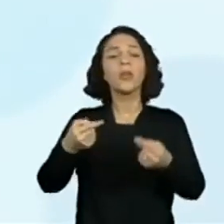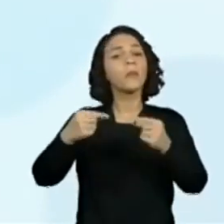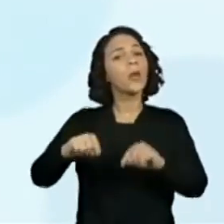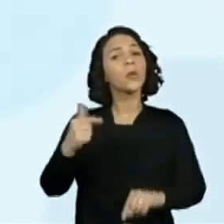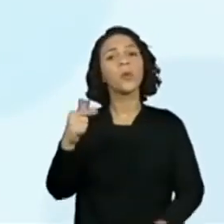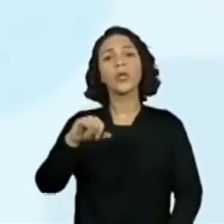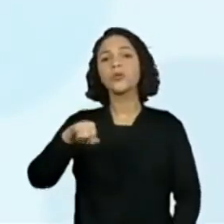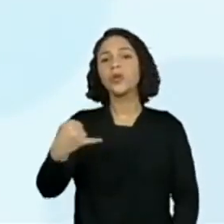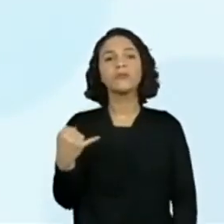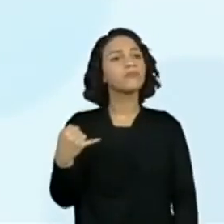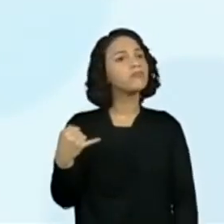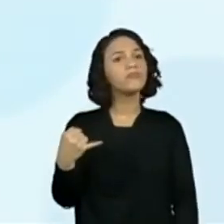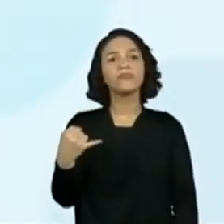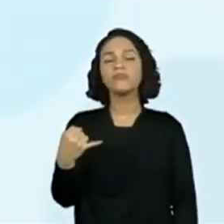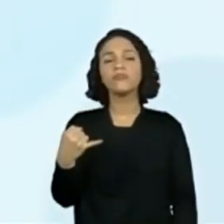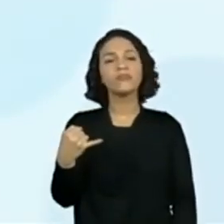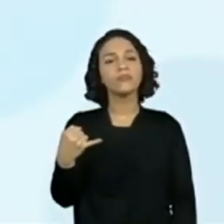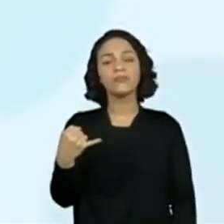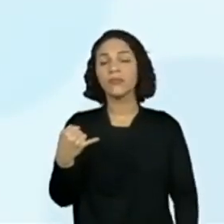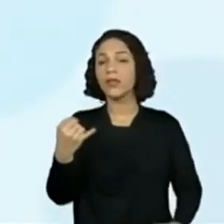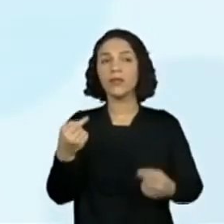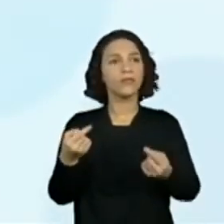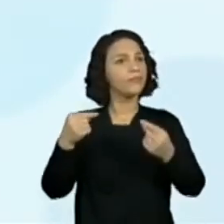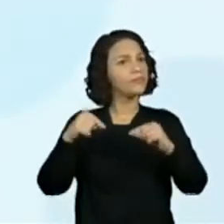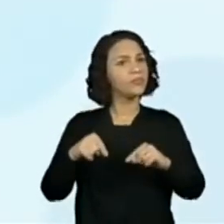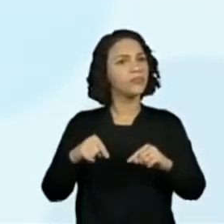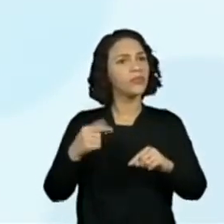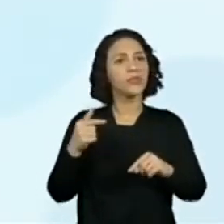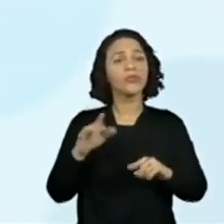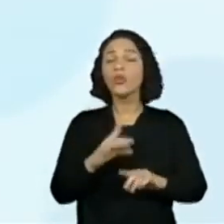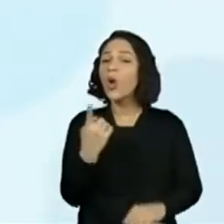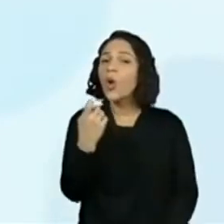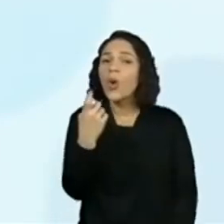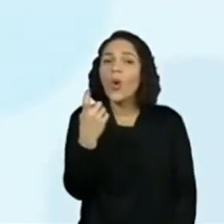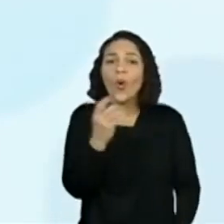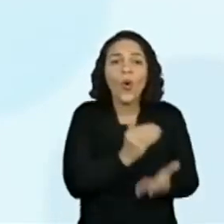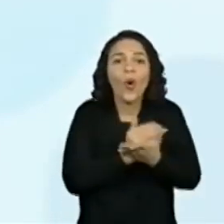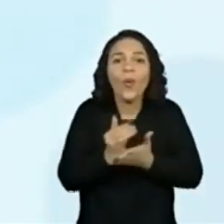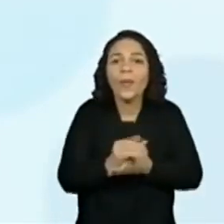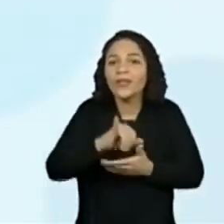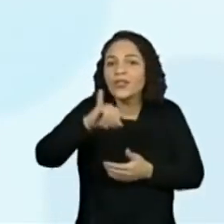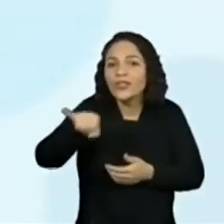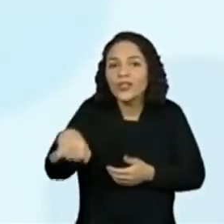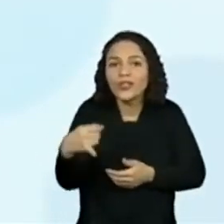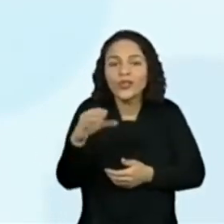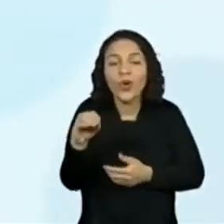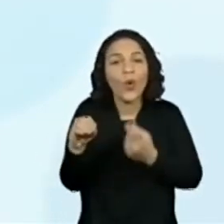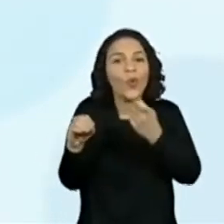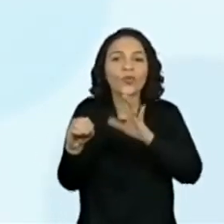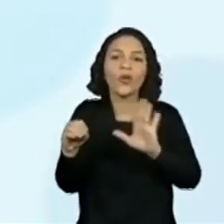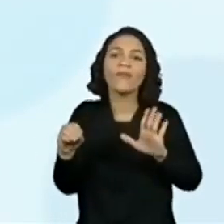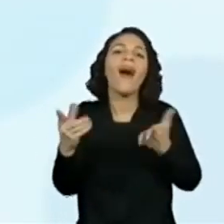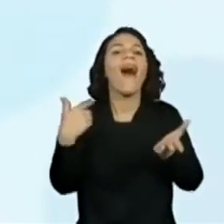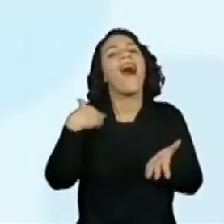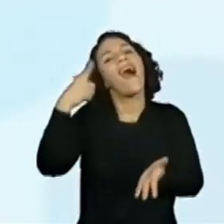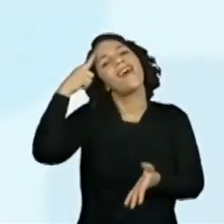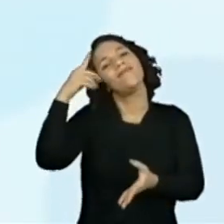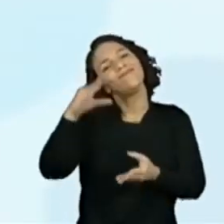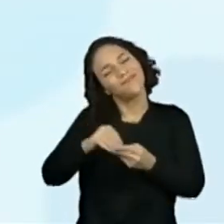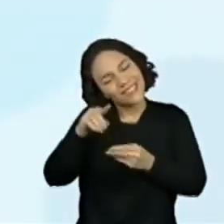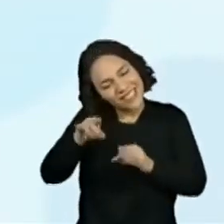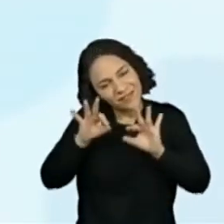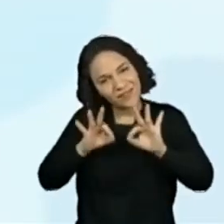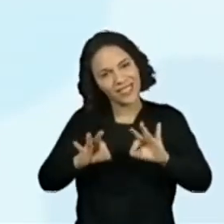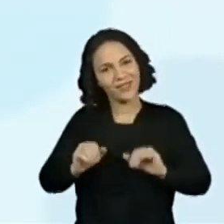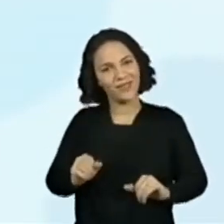o J. Também não. E também não tem o J. Não, só este começa com J e com O, Jô. Então, vamos ler com eles